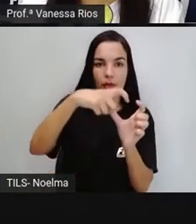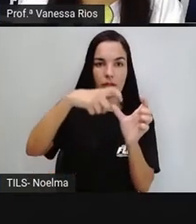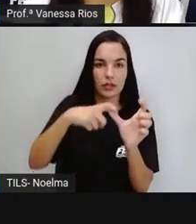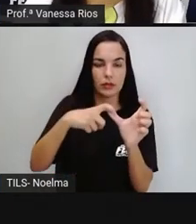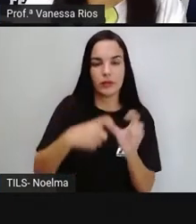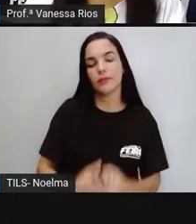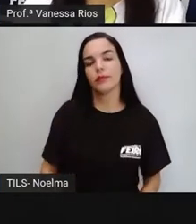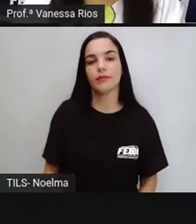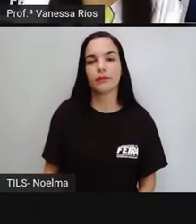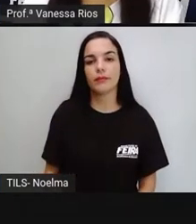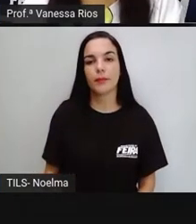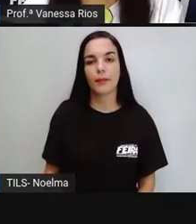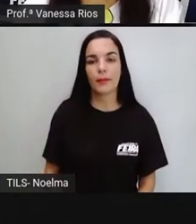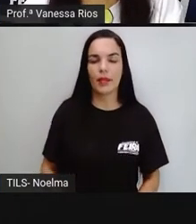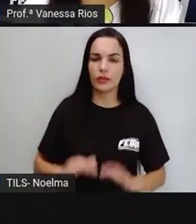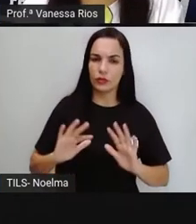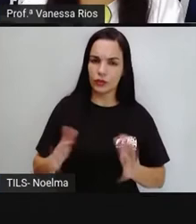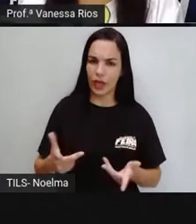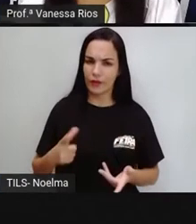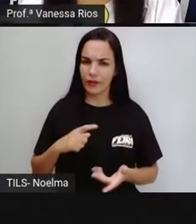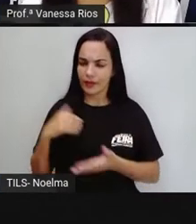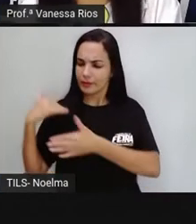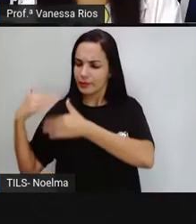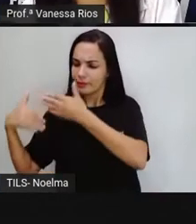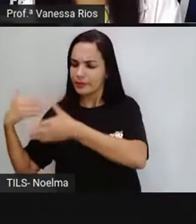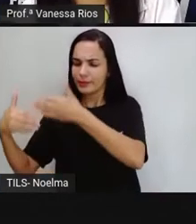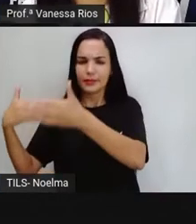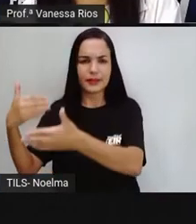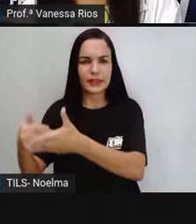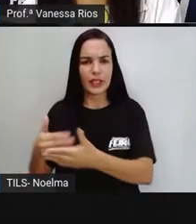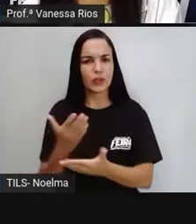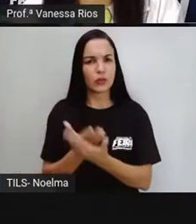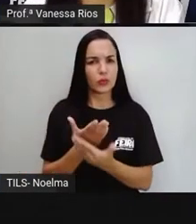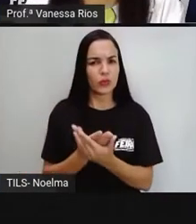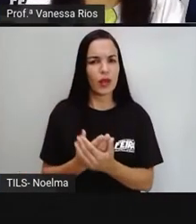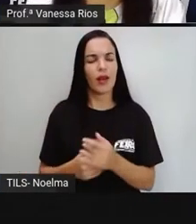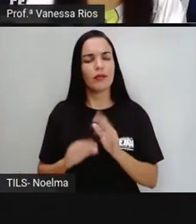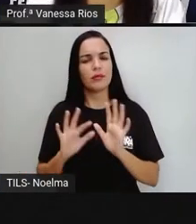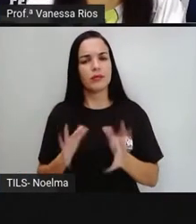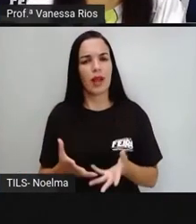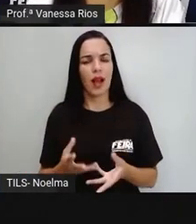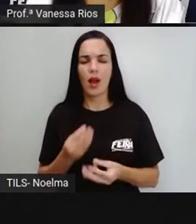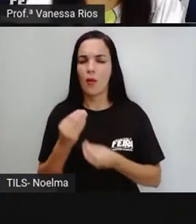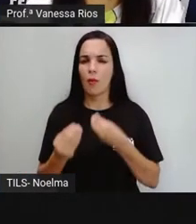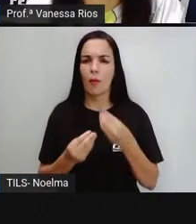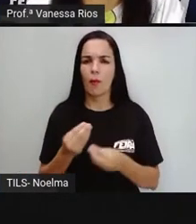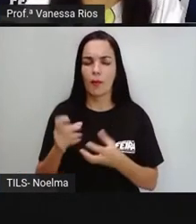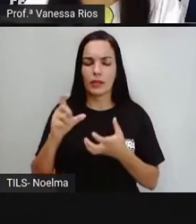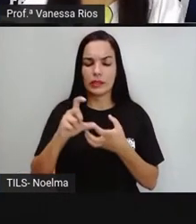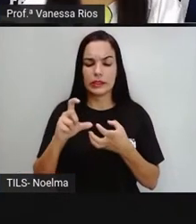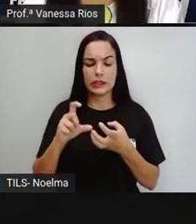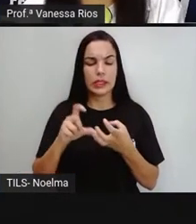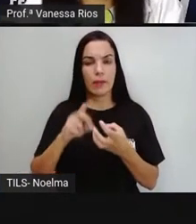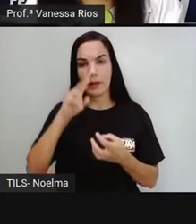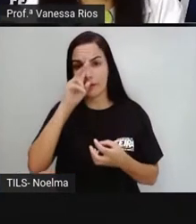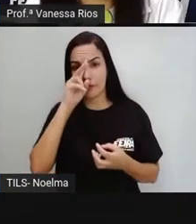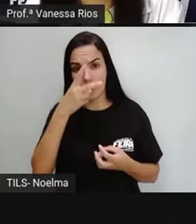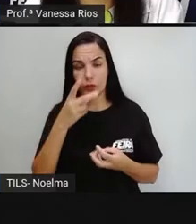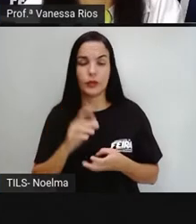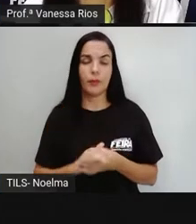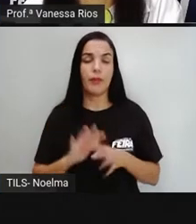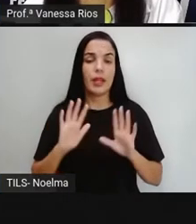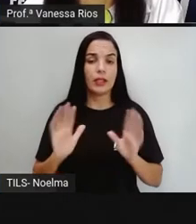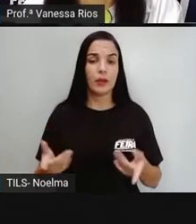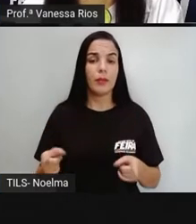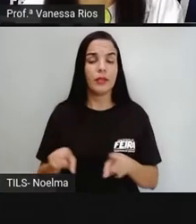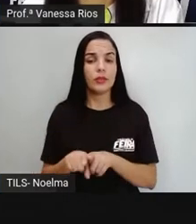E aí gente já vem estudando as classificações das palavras em relação à sílaba tônica. E já aprendemos